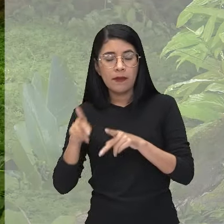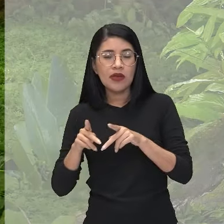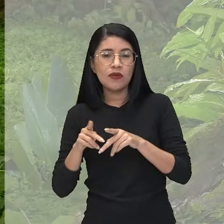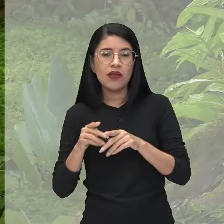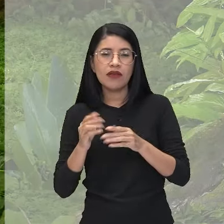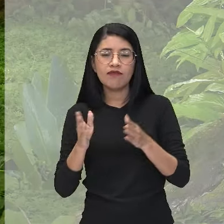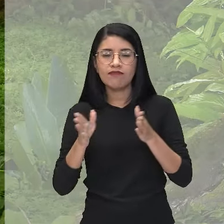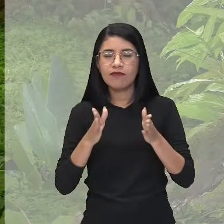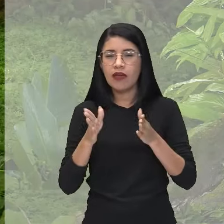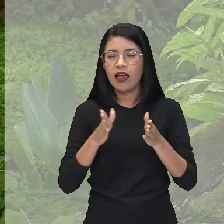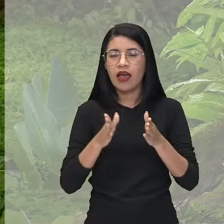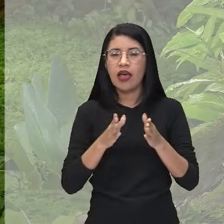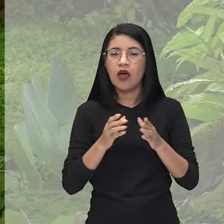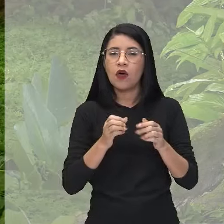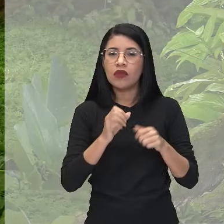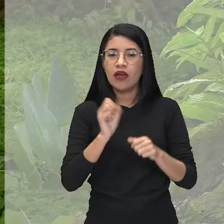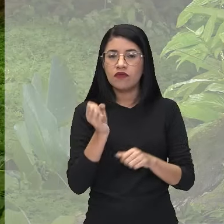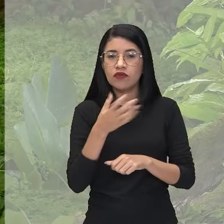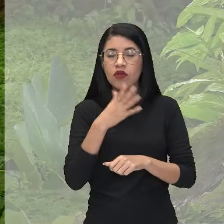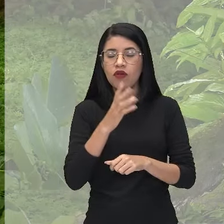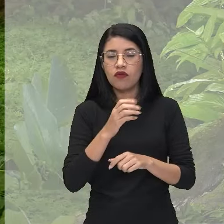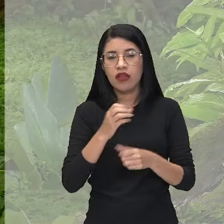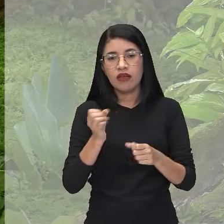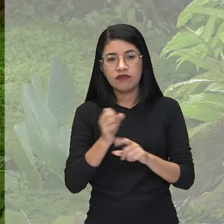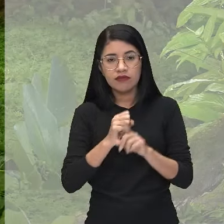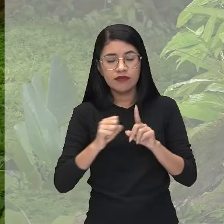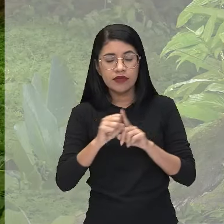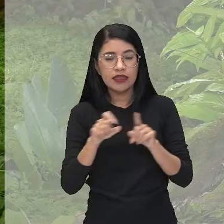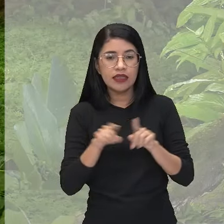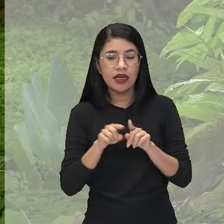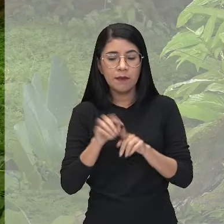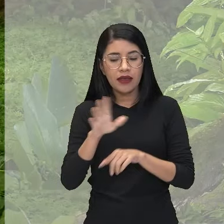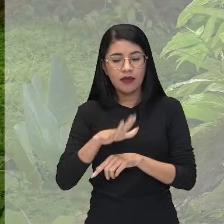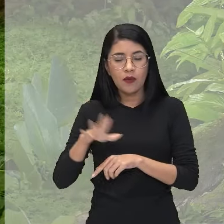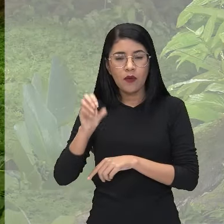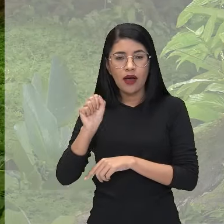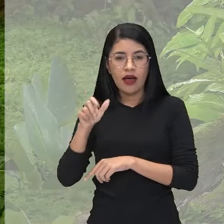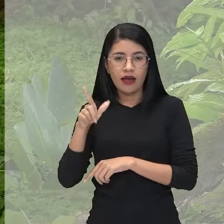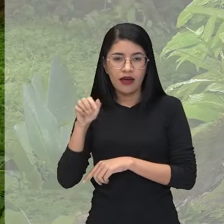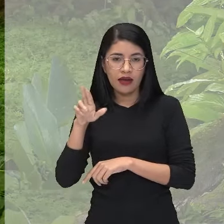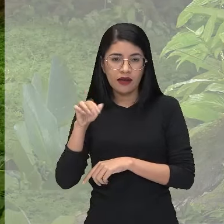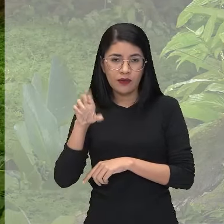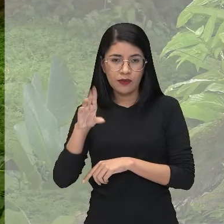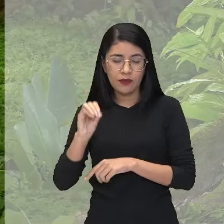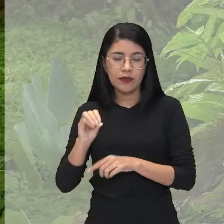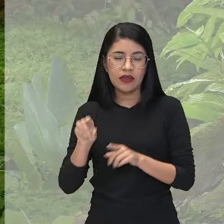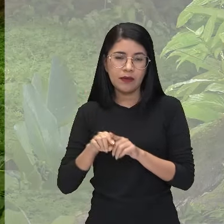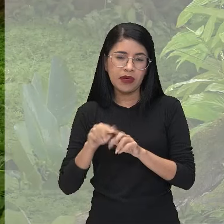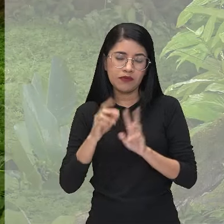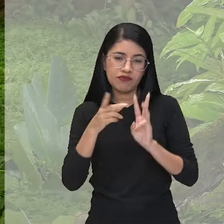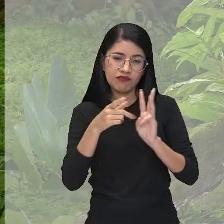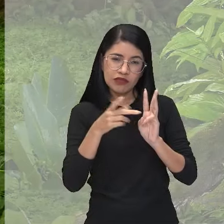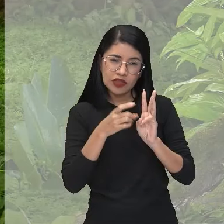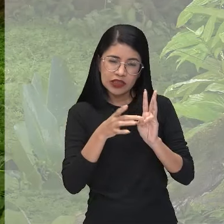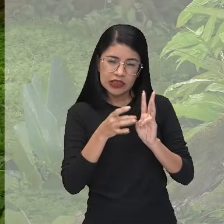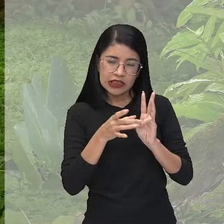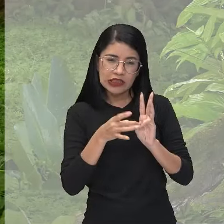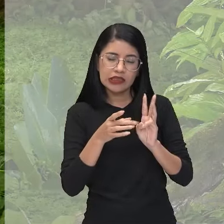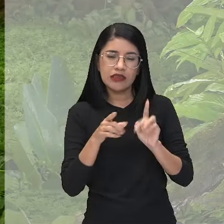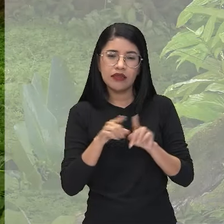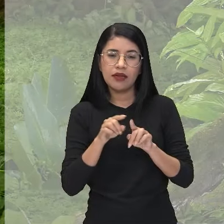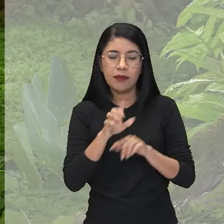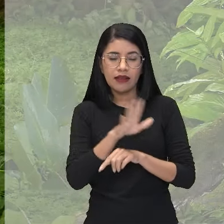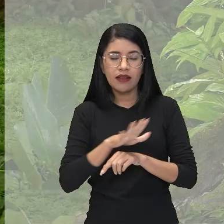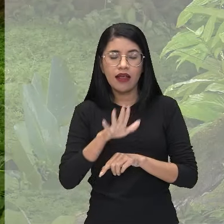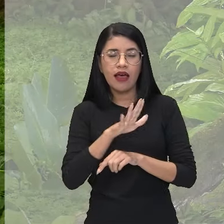a modernidade e o arcaísmo na região, né? Que a gente vive ali, no caso dos indígenas, na região, são a